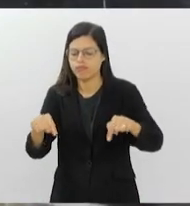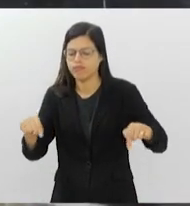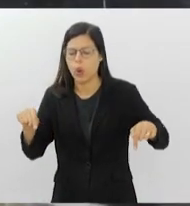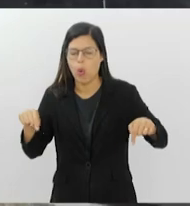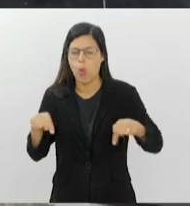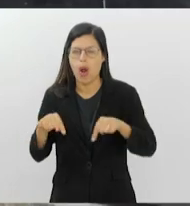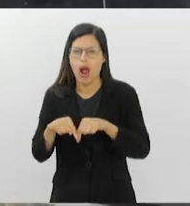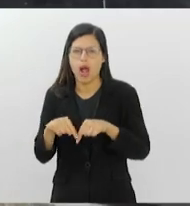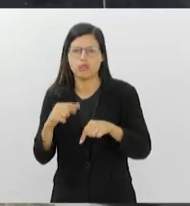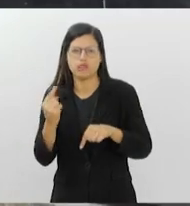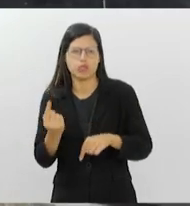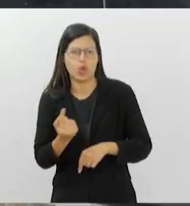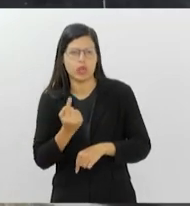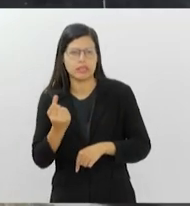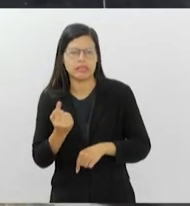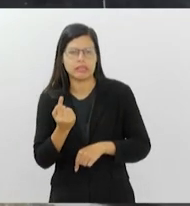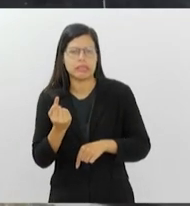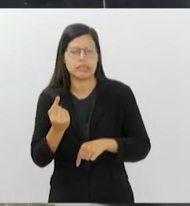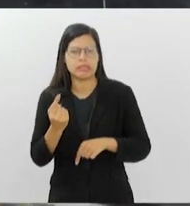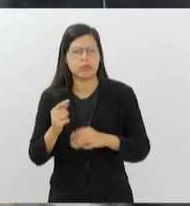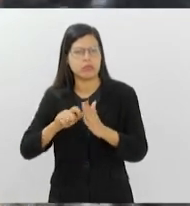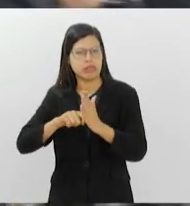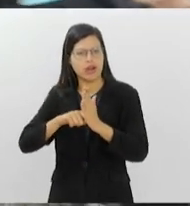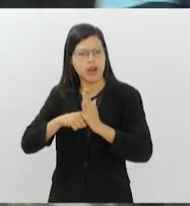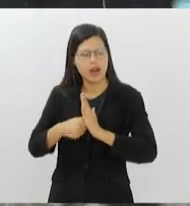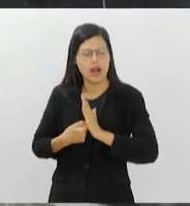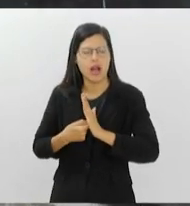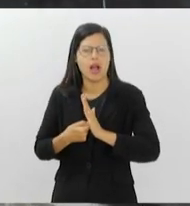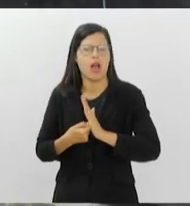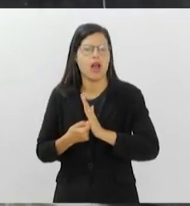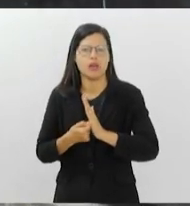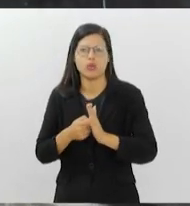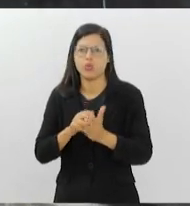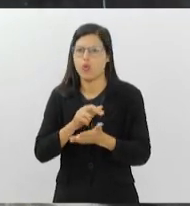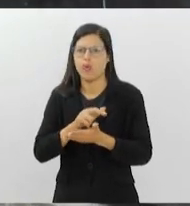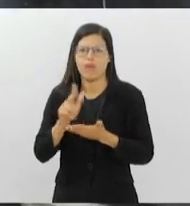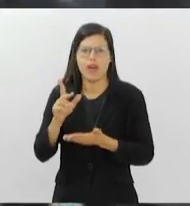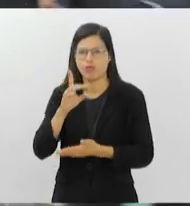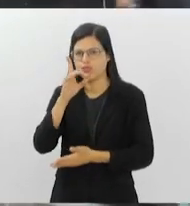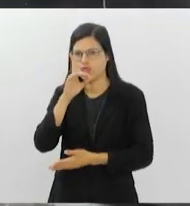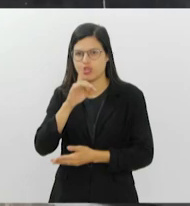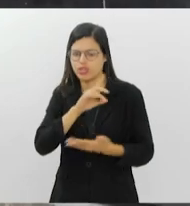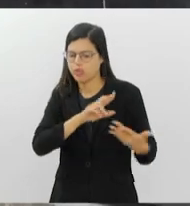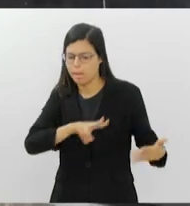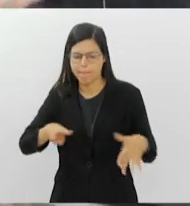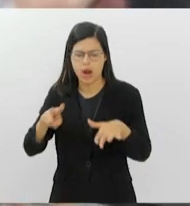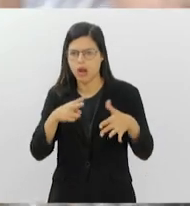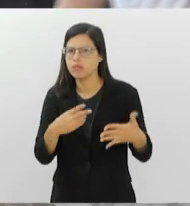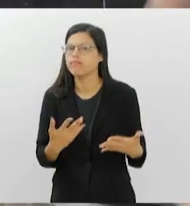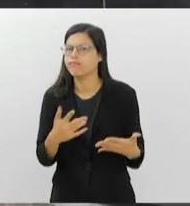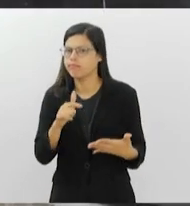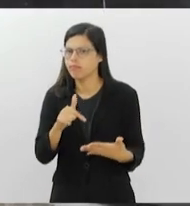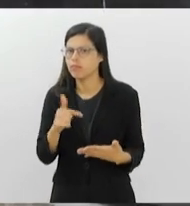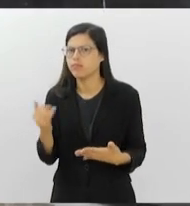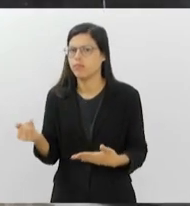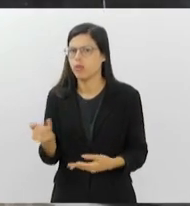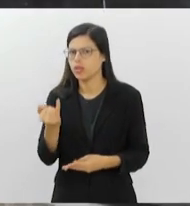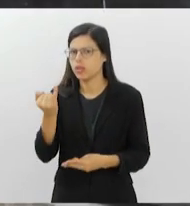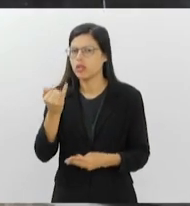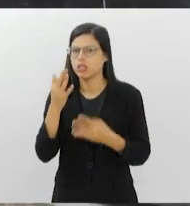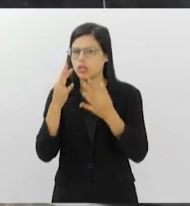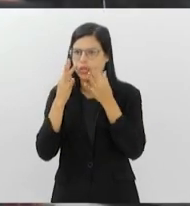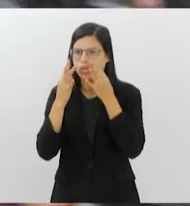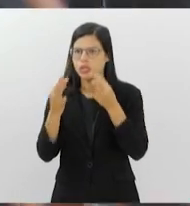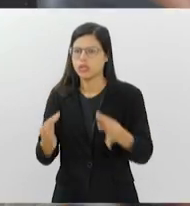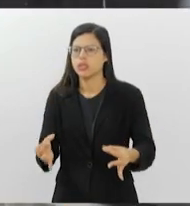por muito tempo, por dias seguidos, é um sinal importante. Uma outra característica a se considerar, na faixa etária